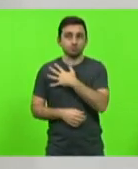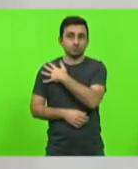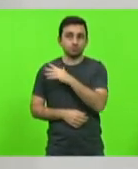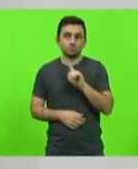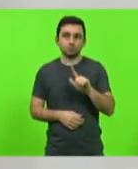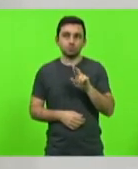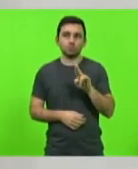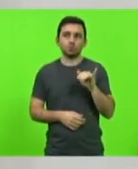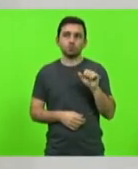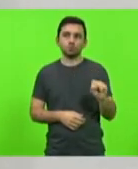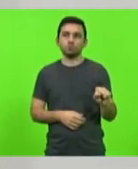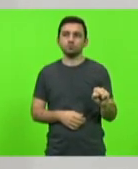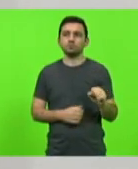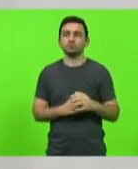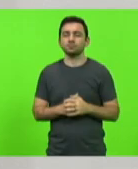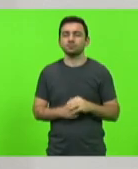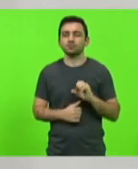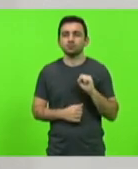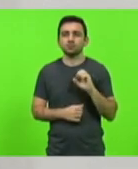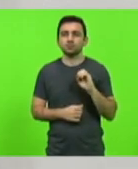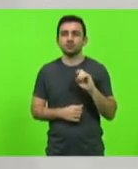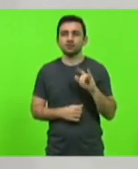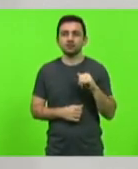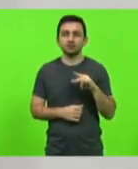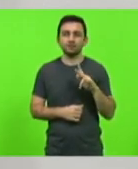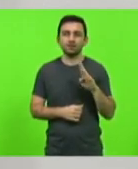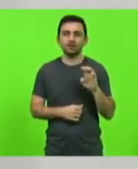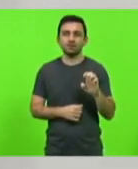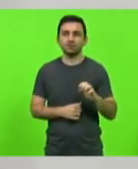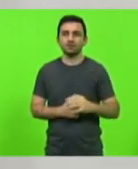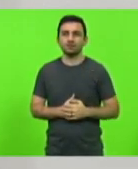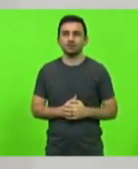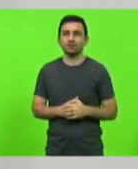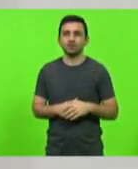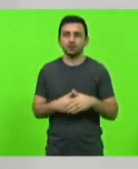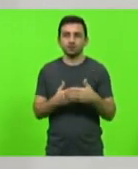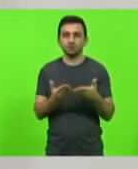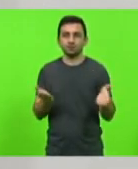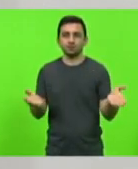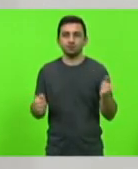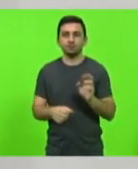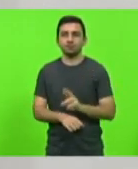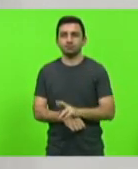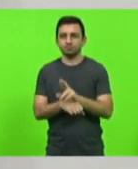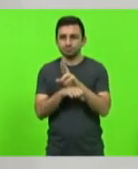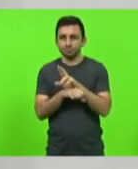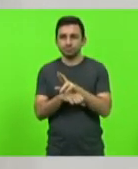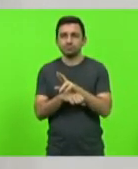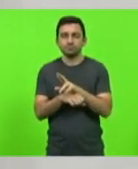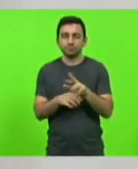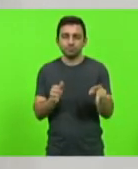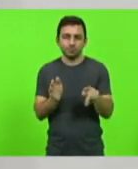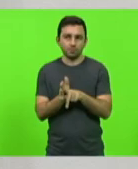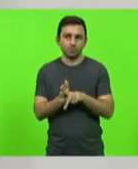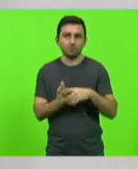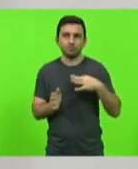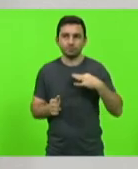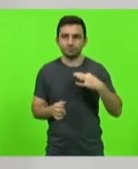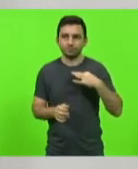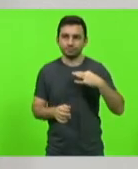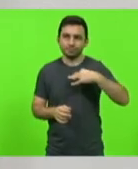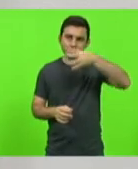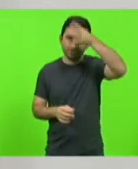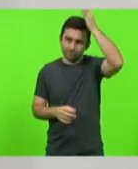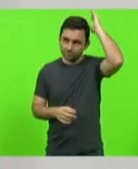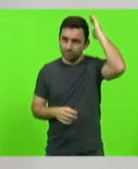o Erisson, a Solange, o José, que estão aqui representando a Associação do Corpo de Bombeiros Voluntários de Pumirim, nesse ato,